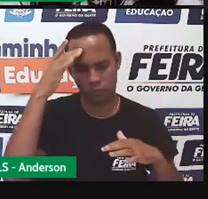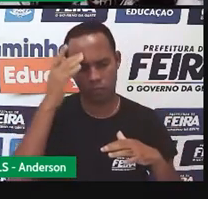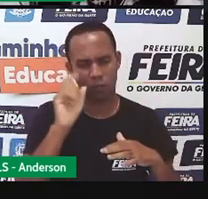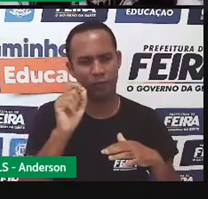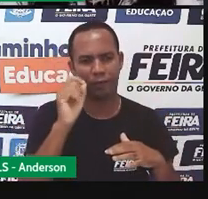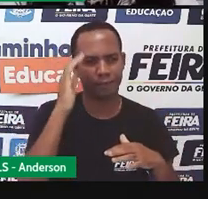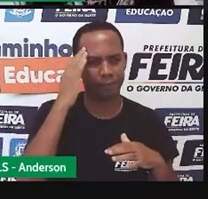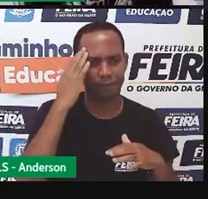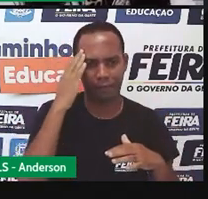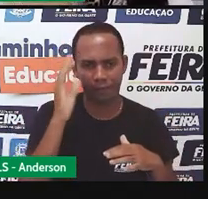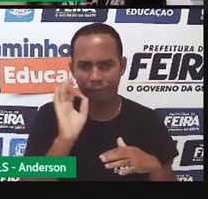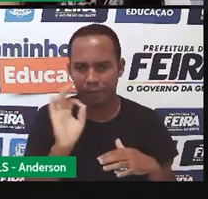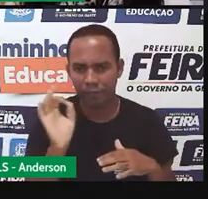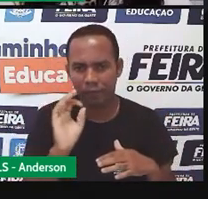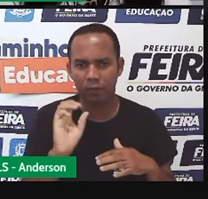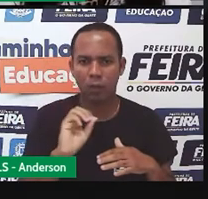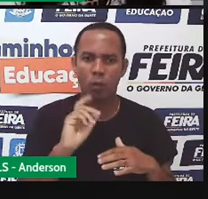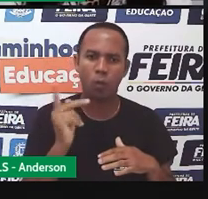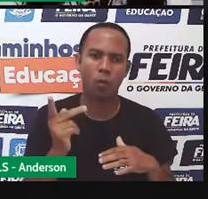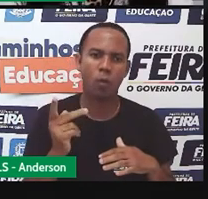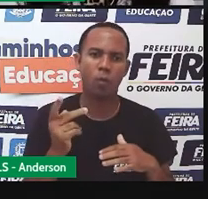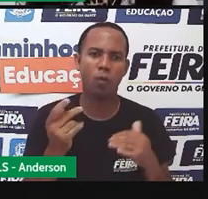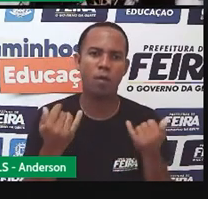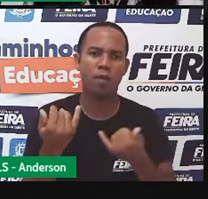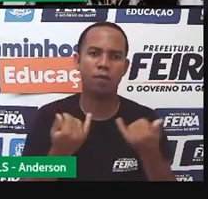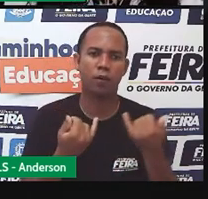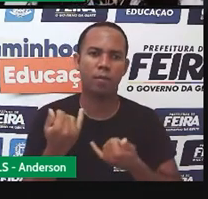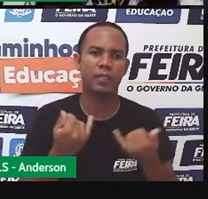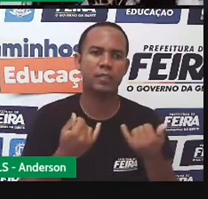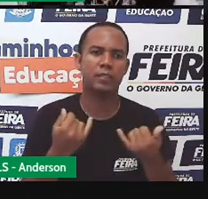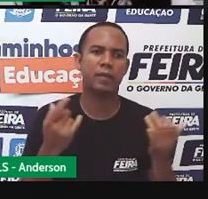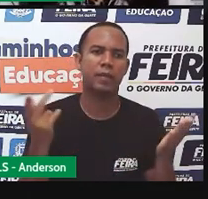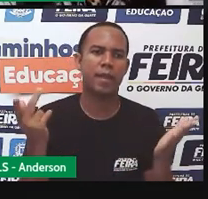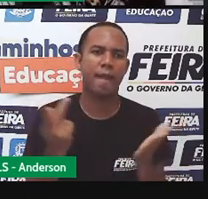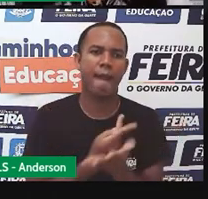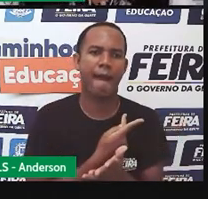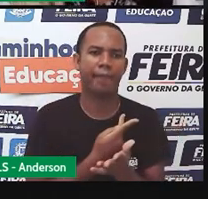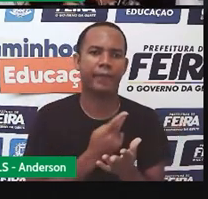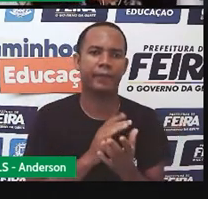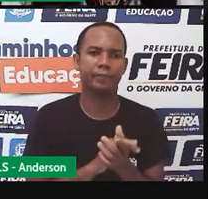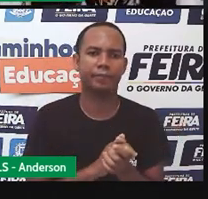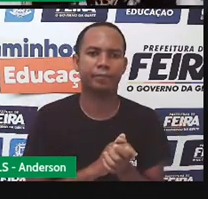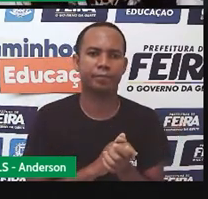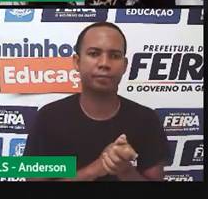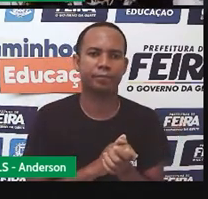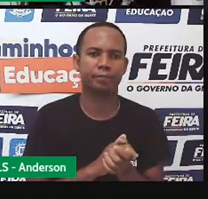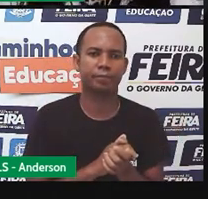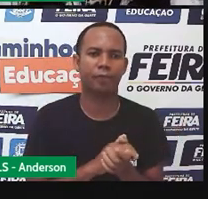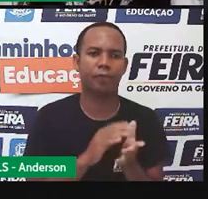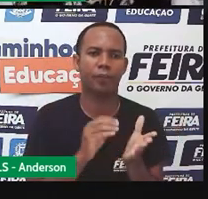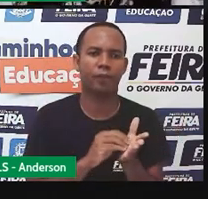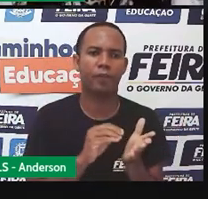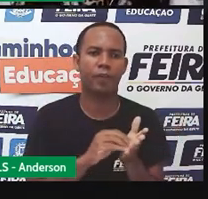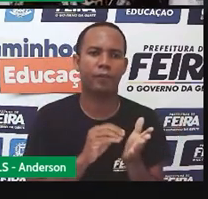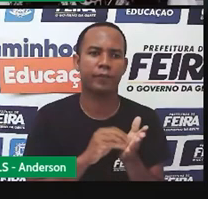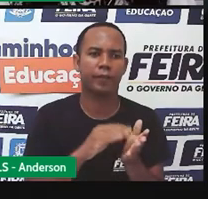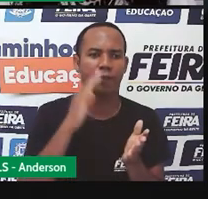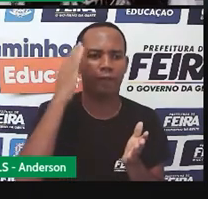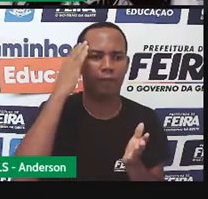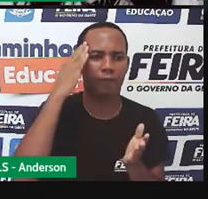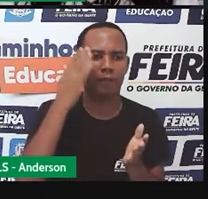desentendem ou passam uma informação errada, porque ela não prestou atenção nos detalhes da notícia.